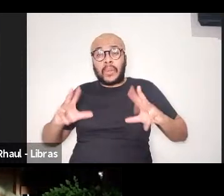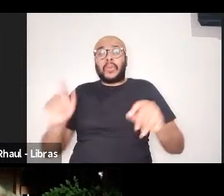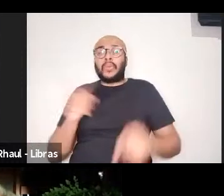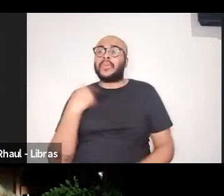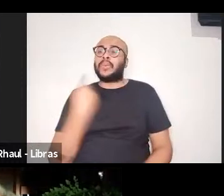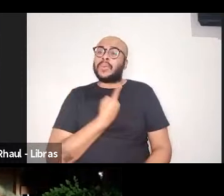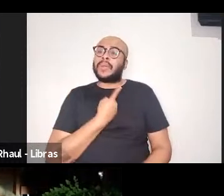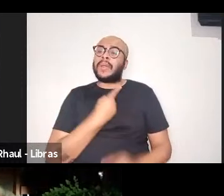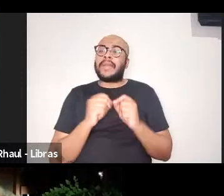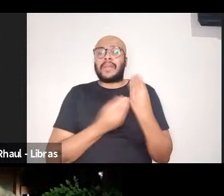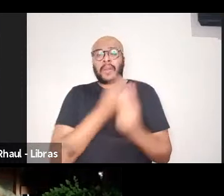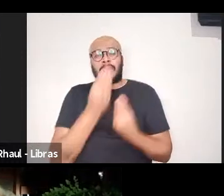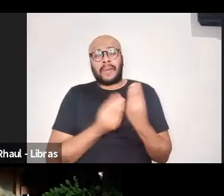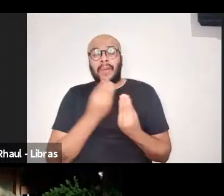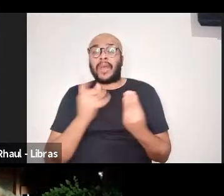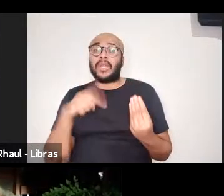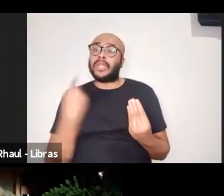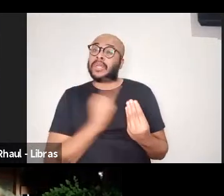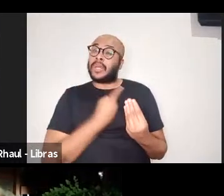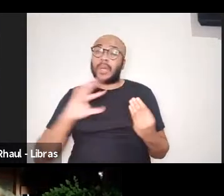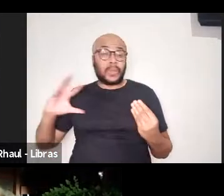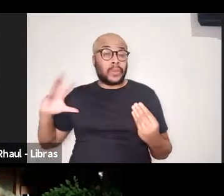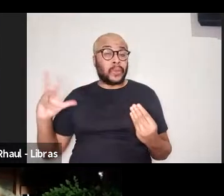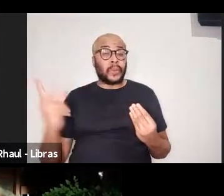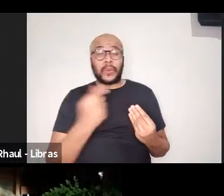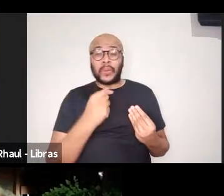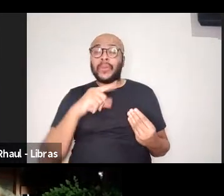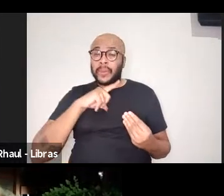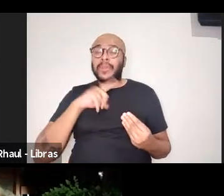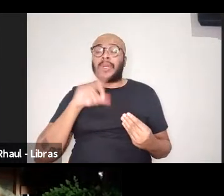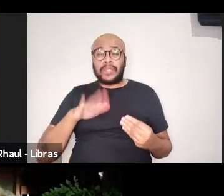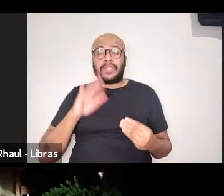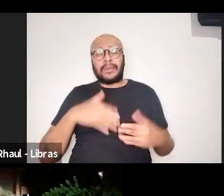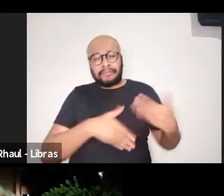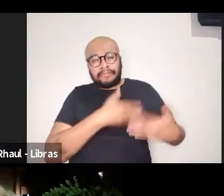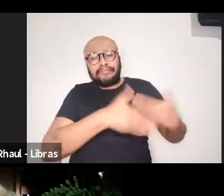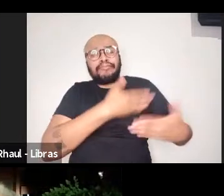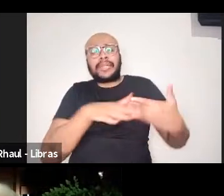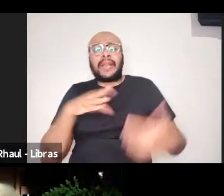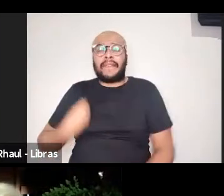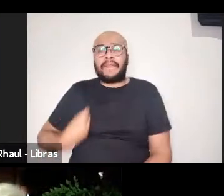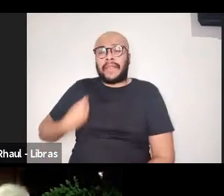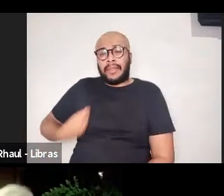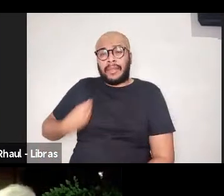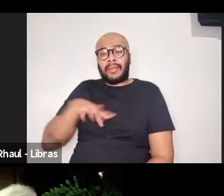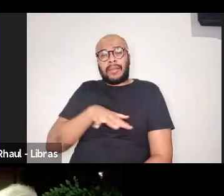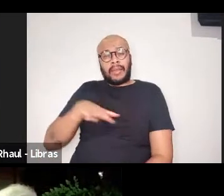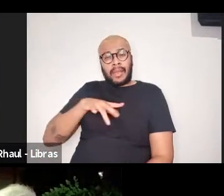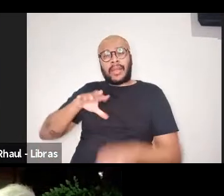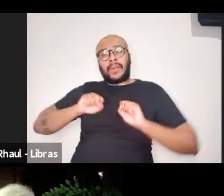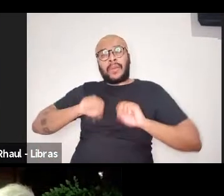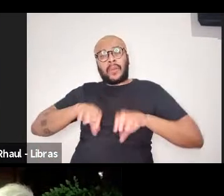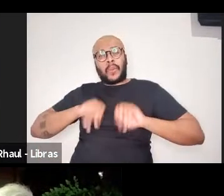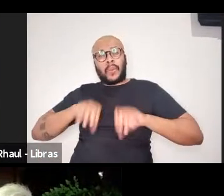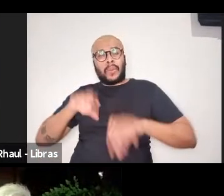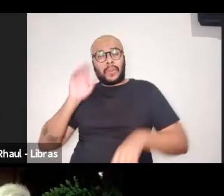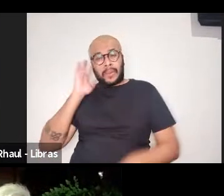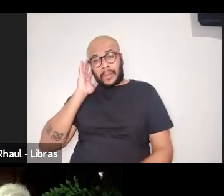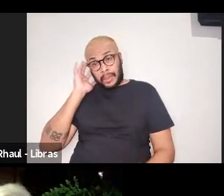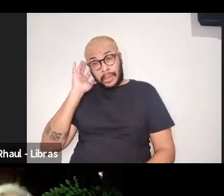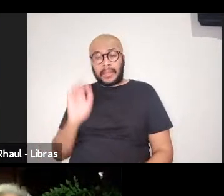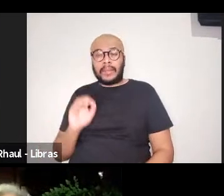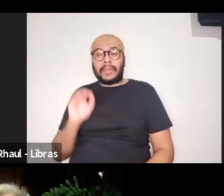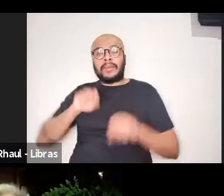chamado de que todos nós, que temos uma certa trajetória já no campo educacional, nos compromissássemos com esse